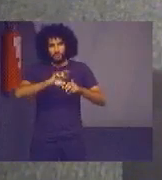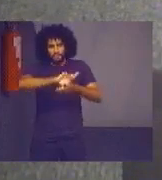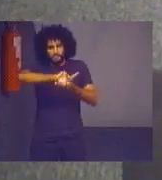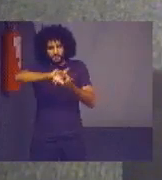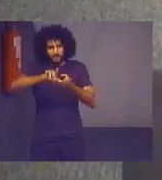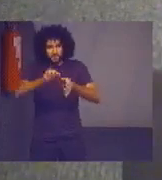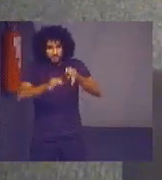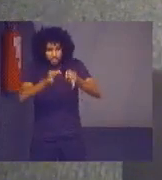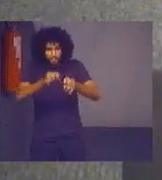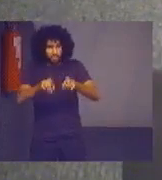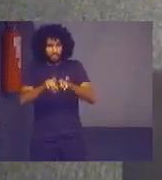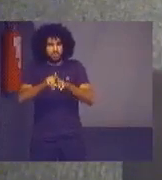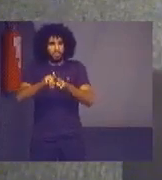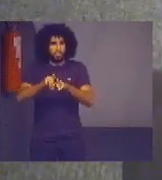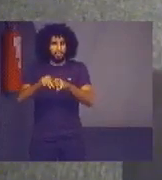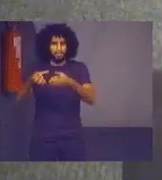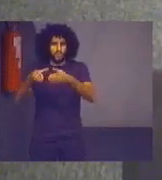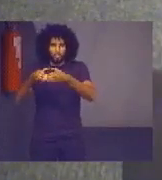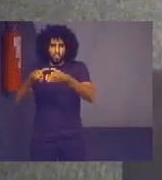organizações